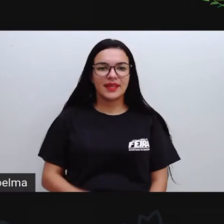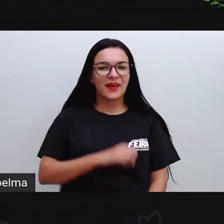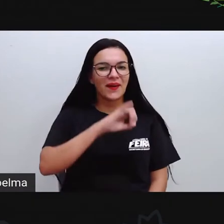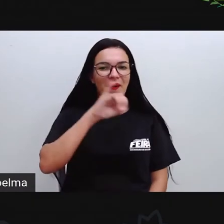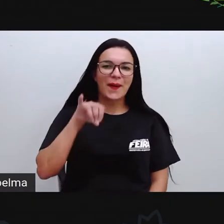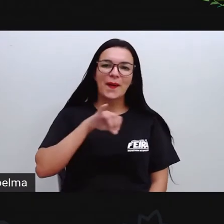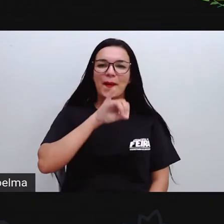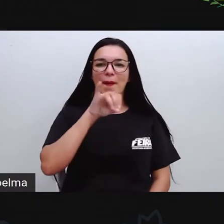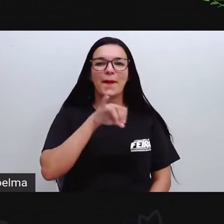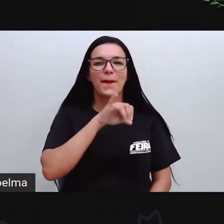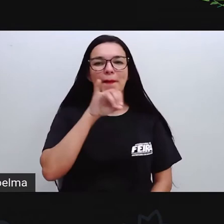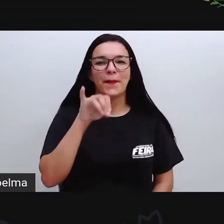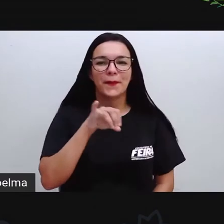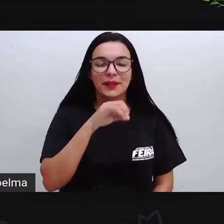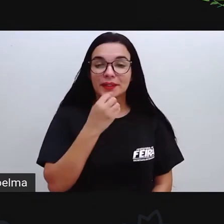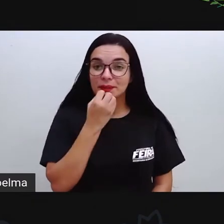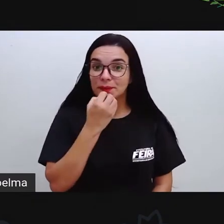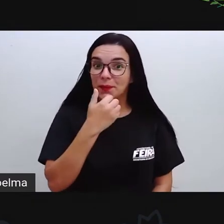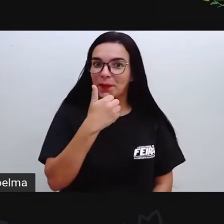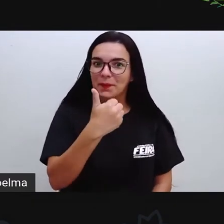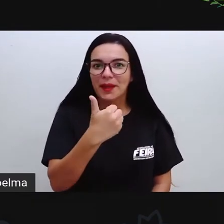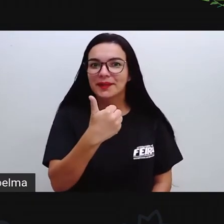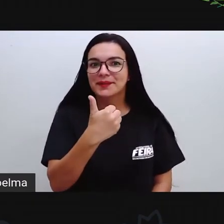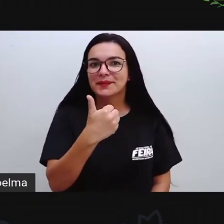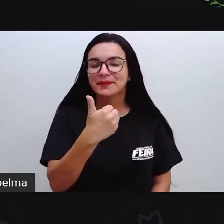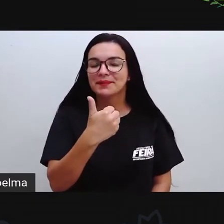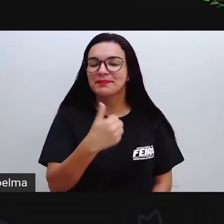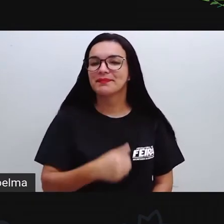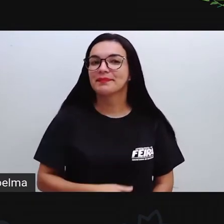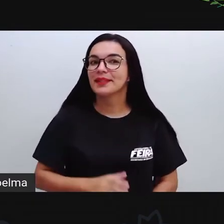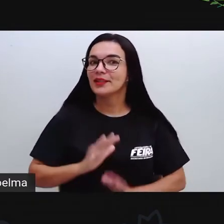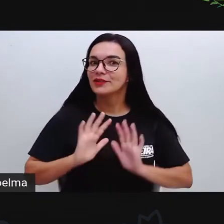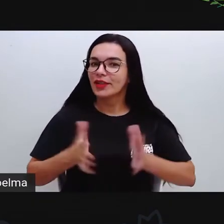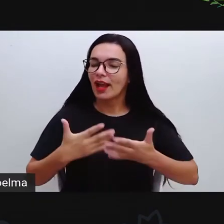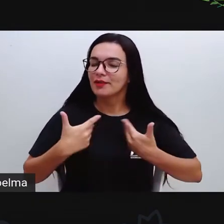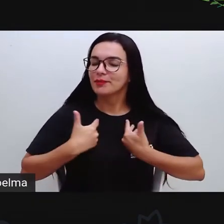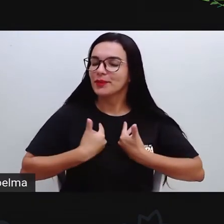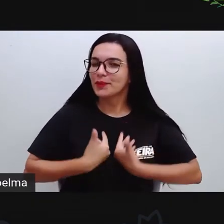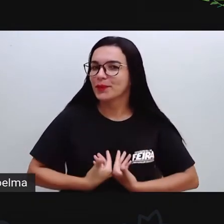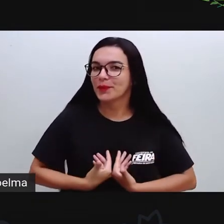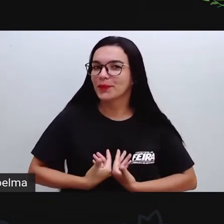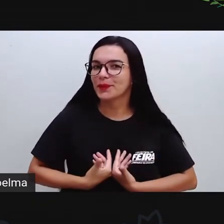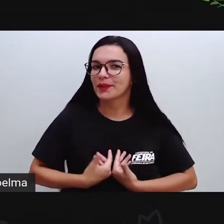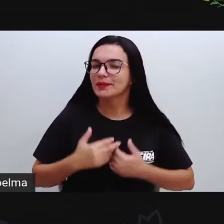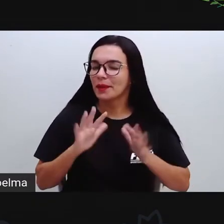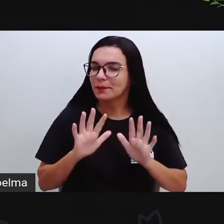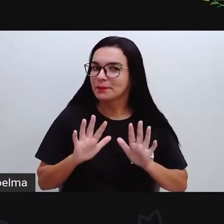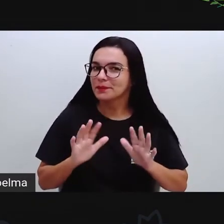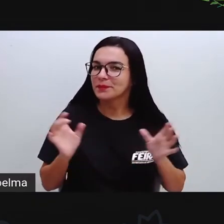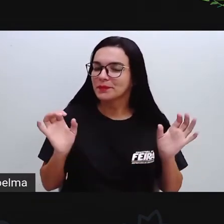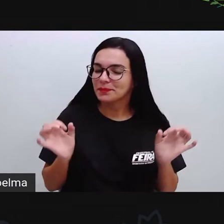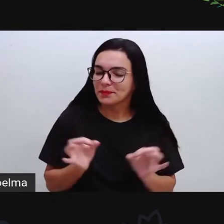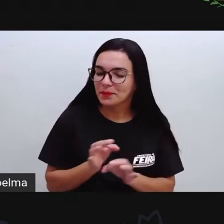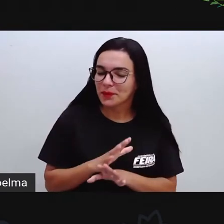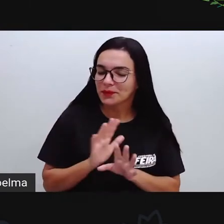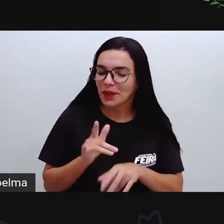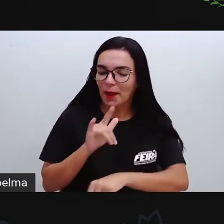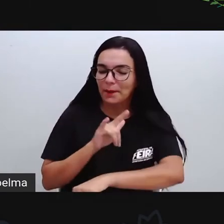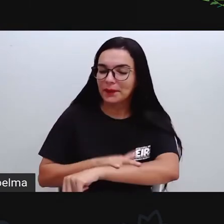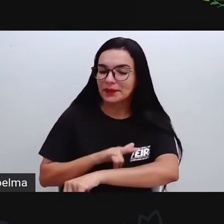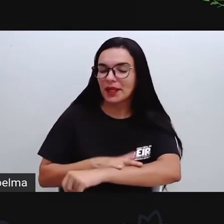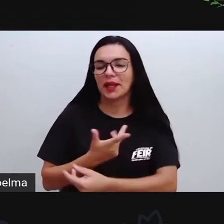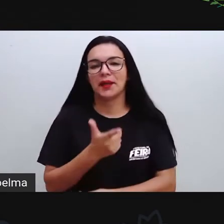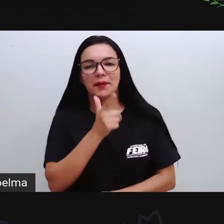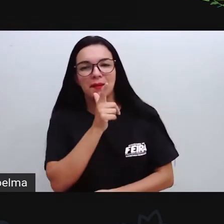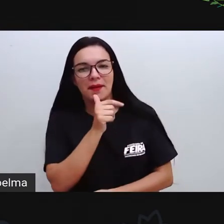Olá, amores! E aí, tudo bem com vocês? Descansados, eu espero que sim, né? Que já tenham ido ao banheiro, tomado uma